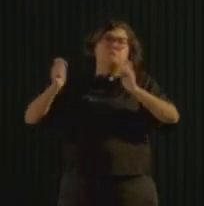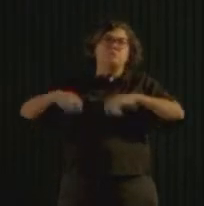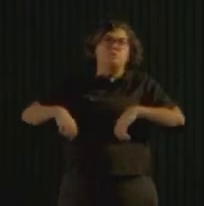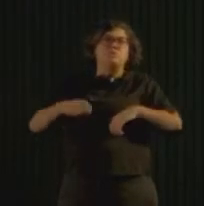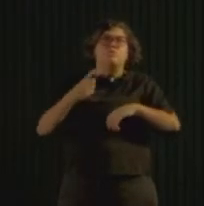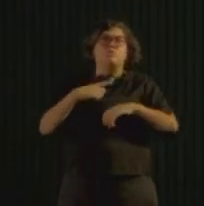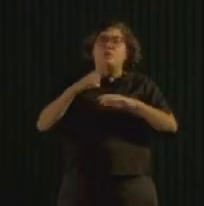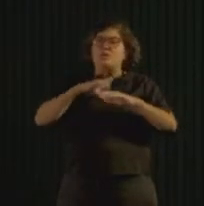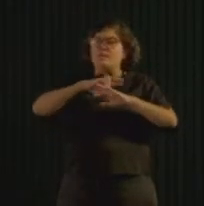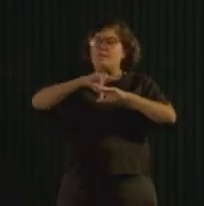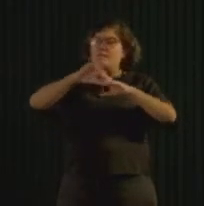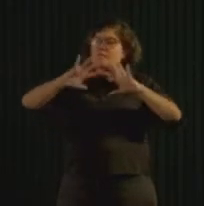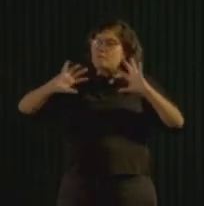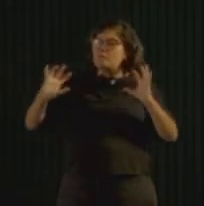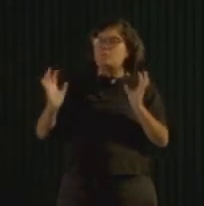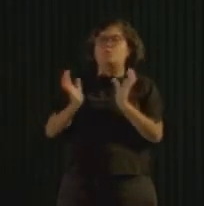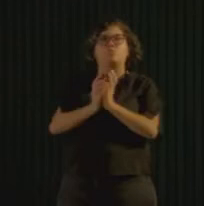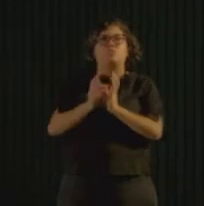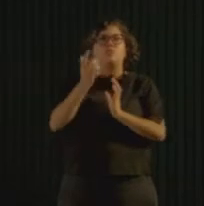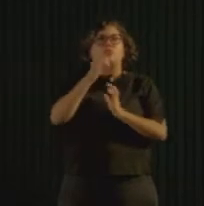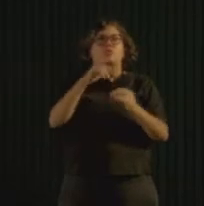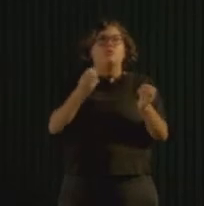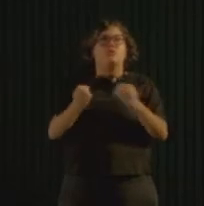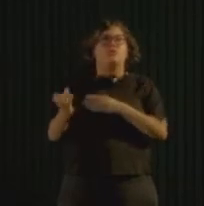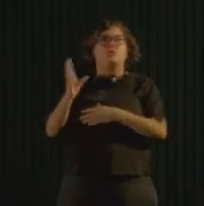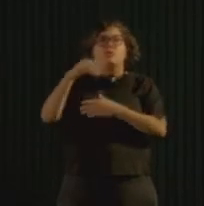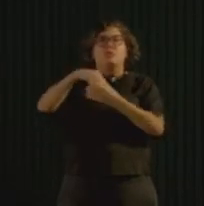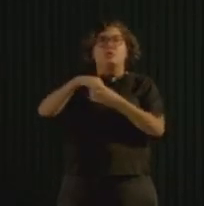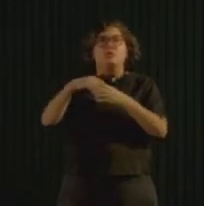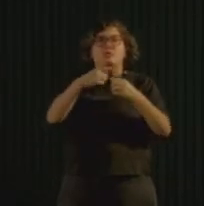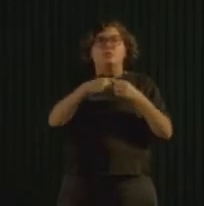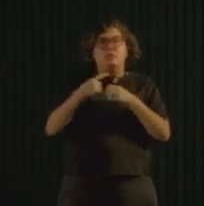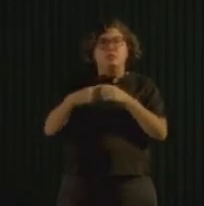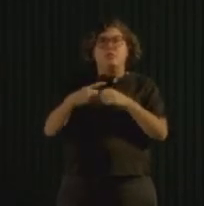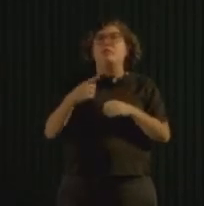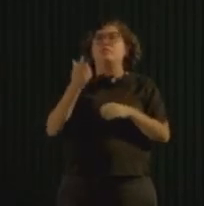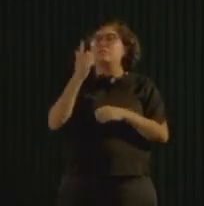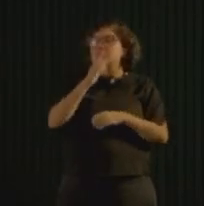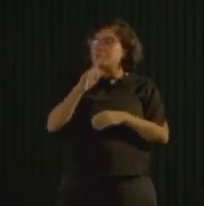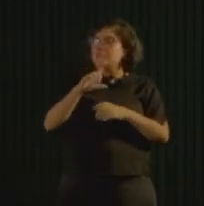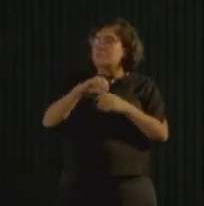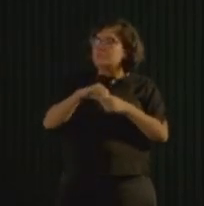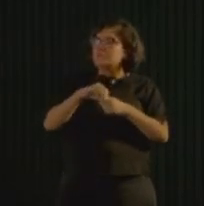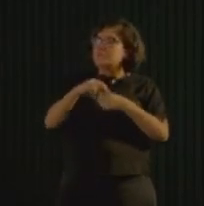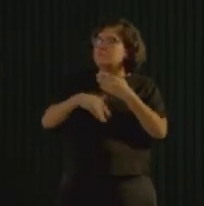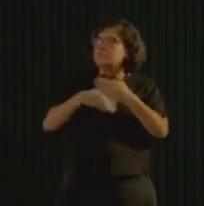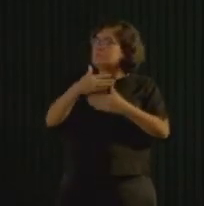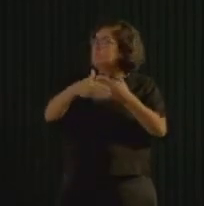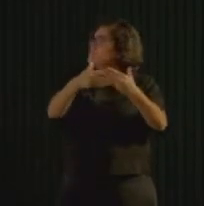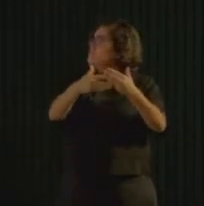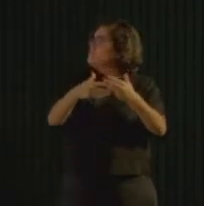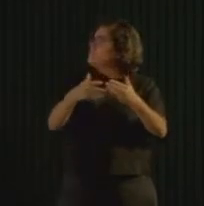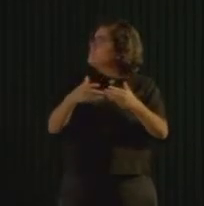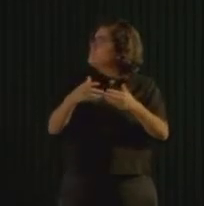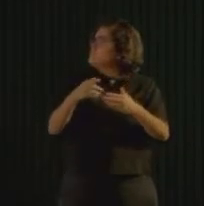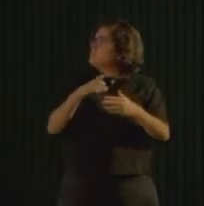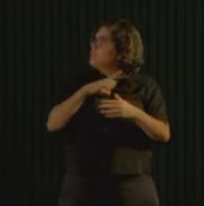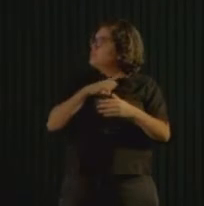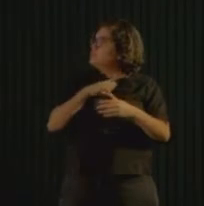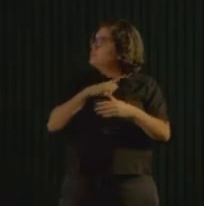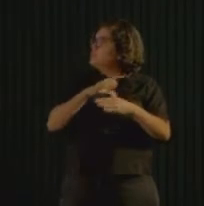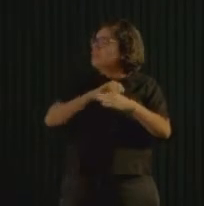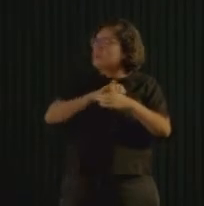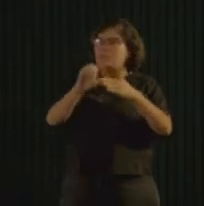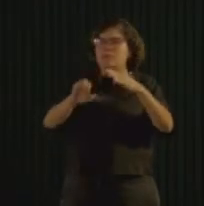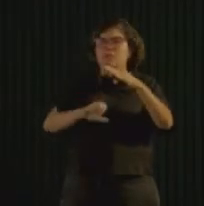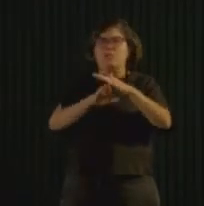Juntamos todo o ecossistema de inovação da cidade, começando a provocar o que podia acontecer para um dia ver uma startup nascendo num galpão